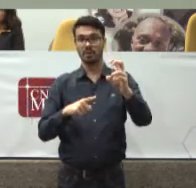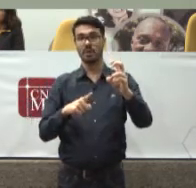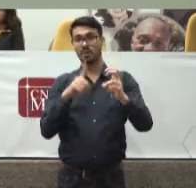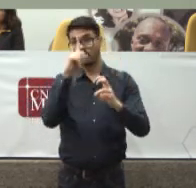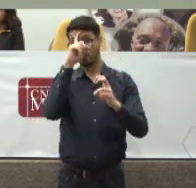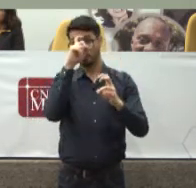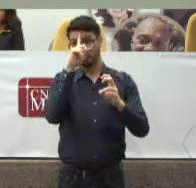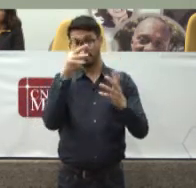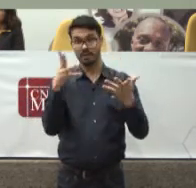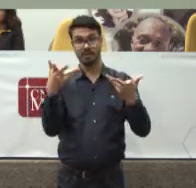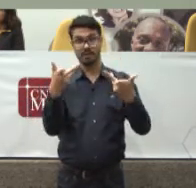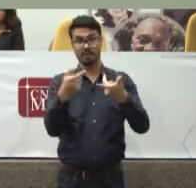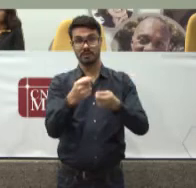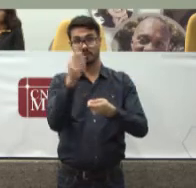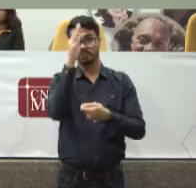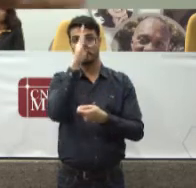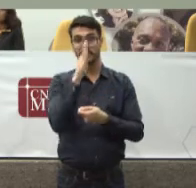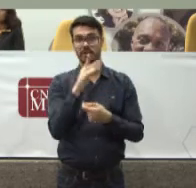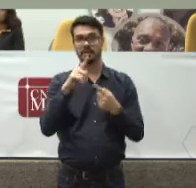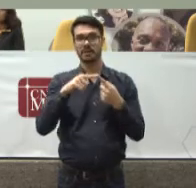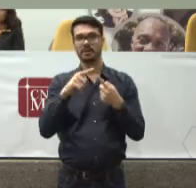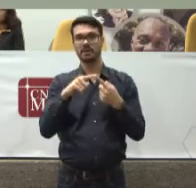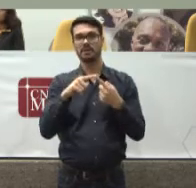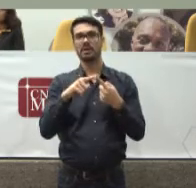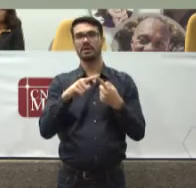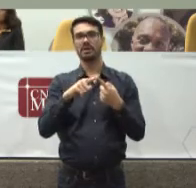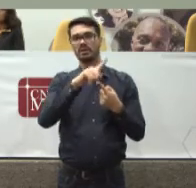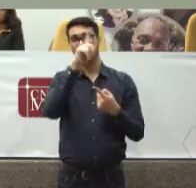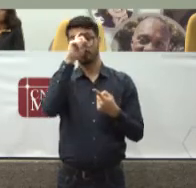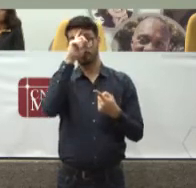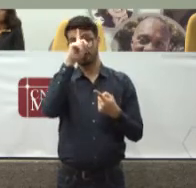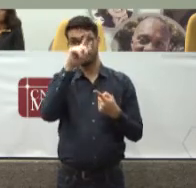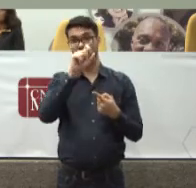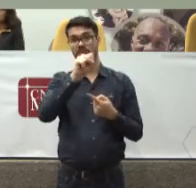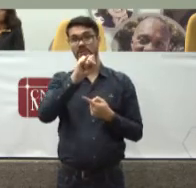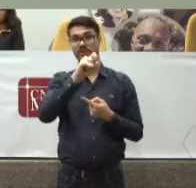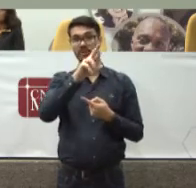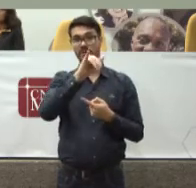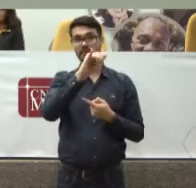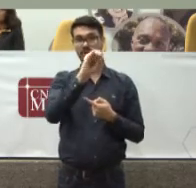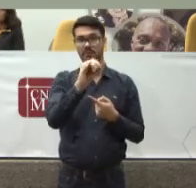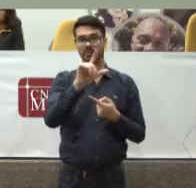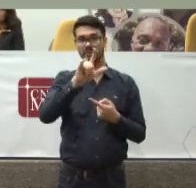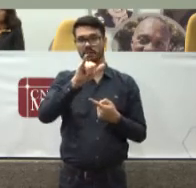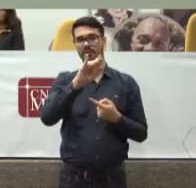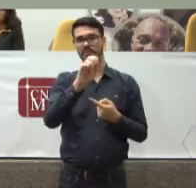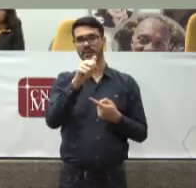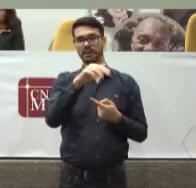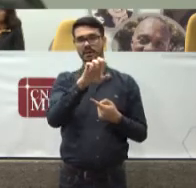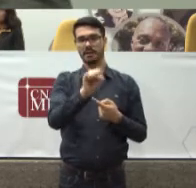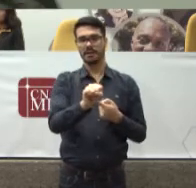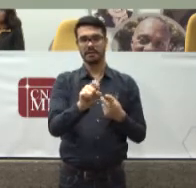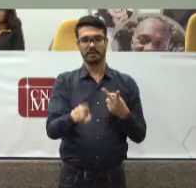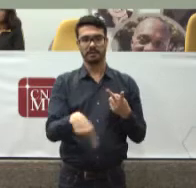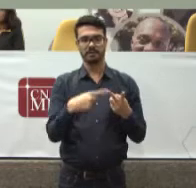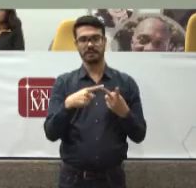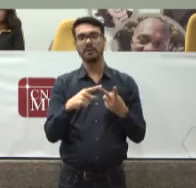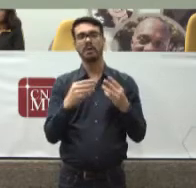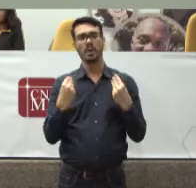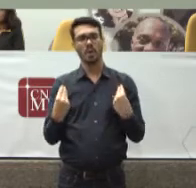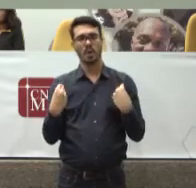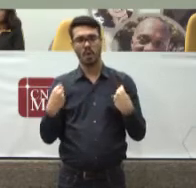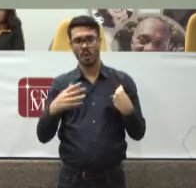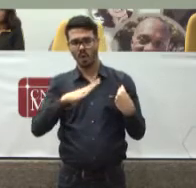nosso País possui O Hospital Sírio-Libanês Como nosso Parceiro Nesta causa E como é que